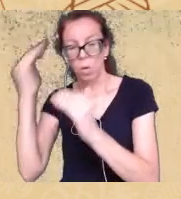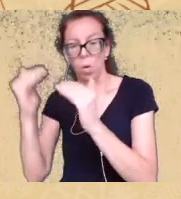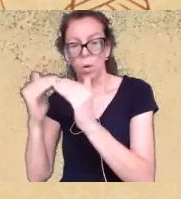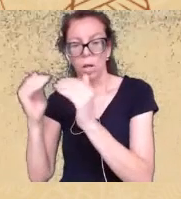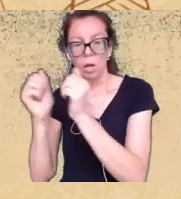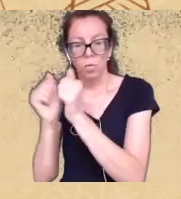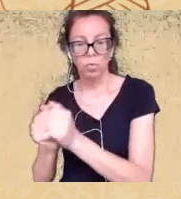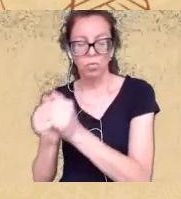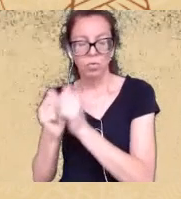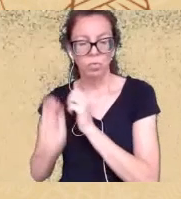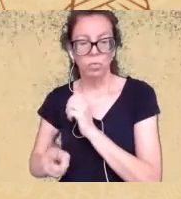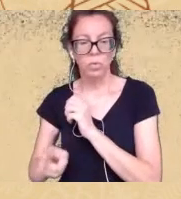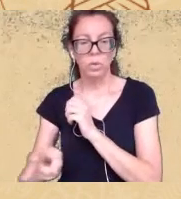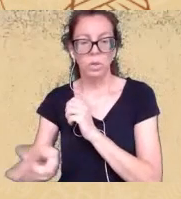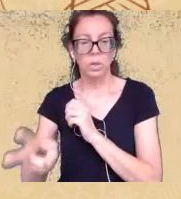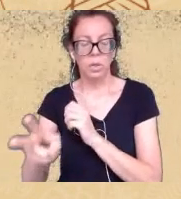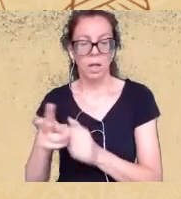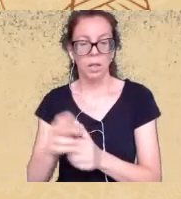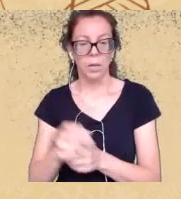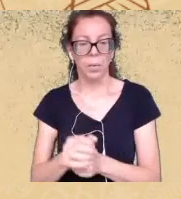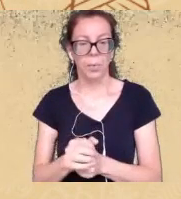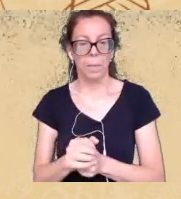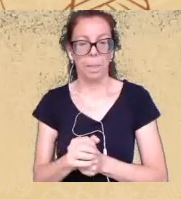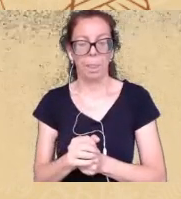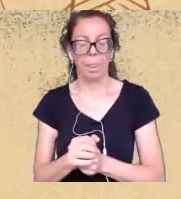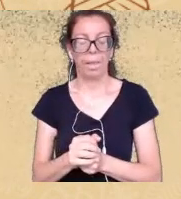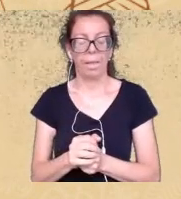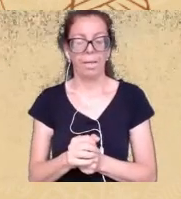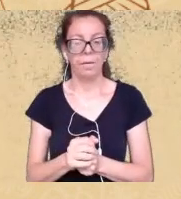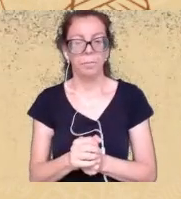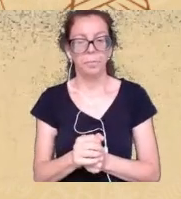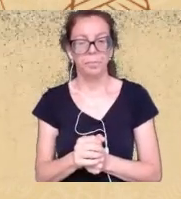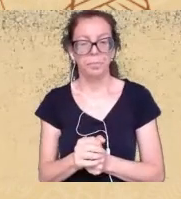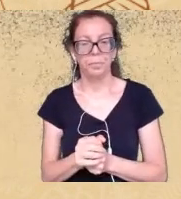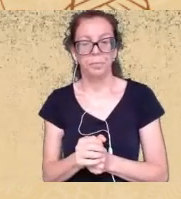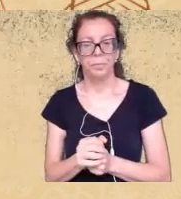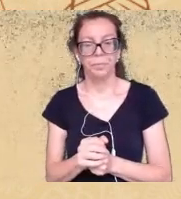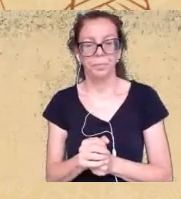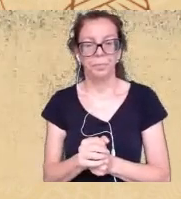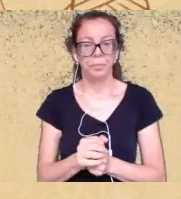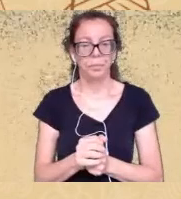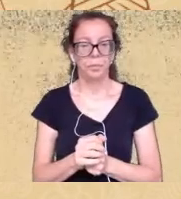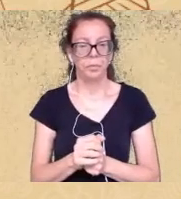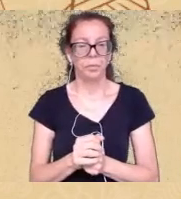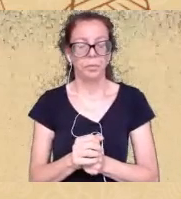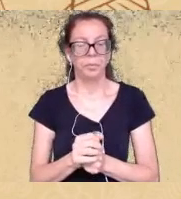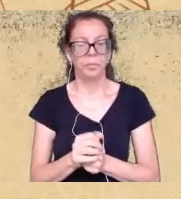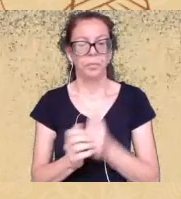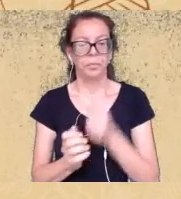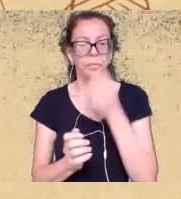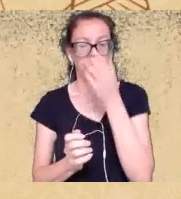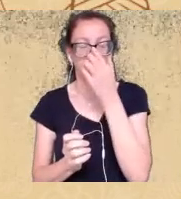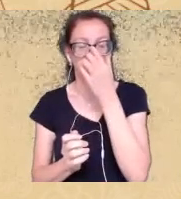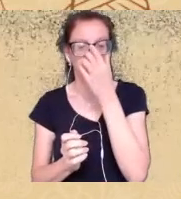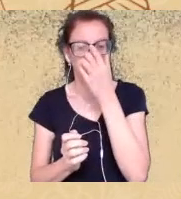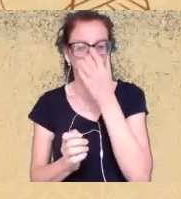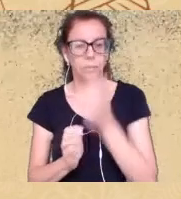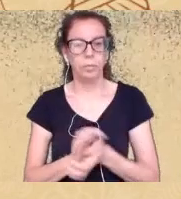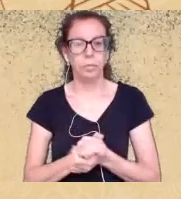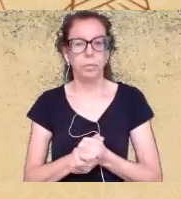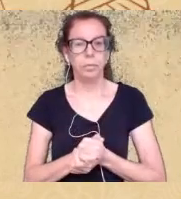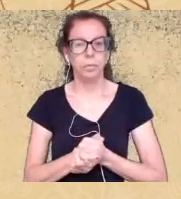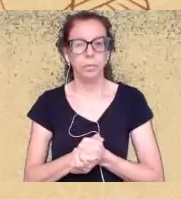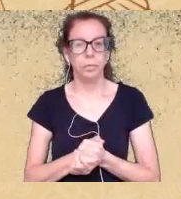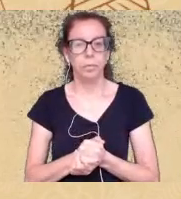estou possibilitando nos cenários distintos do que a gente vive aqui é um